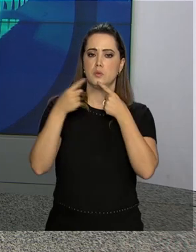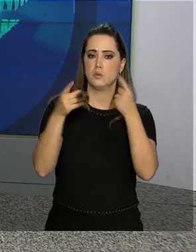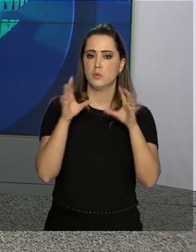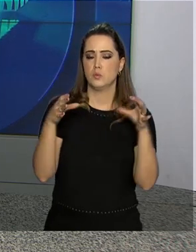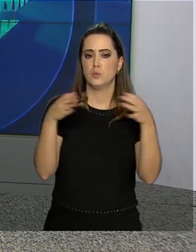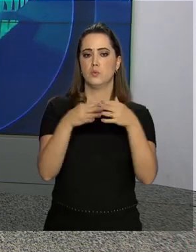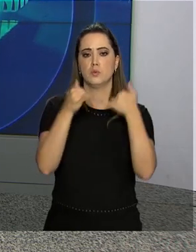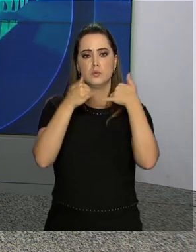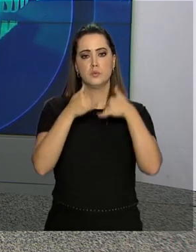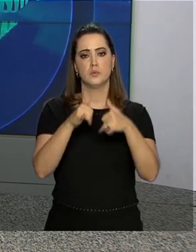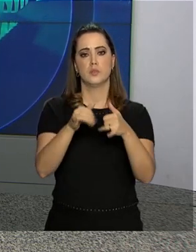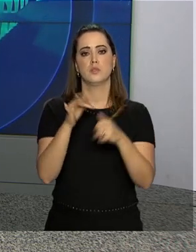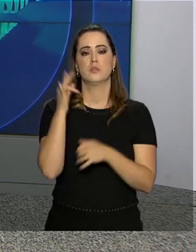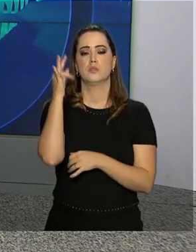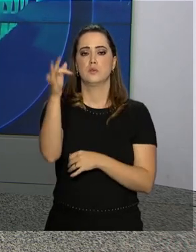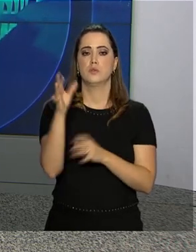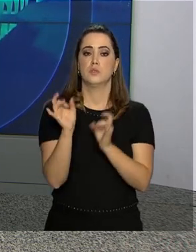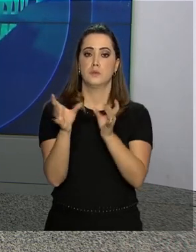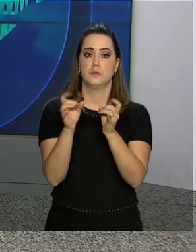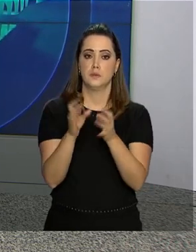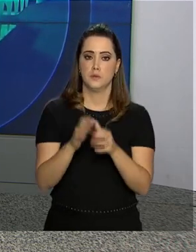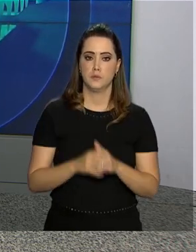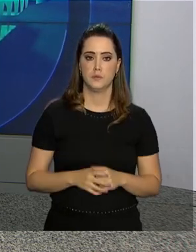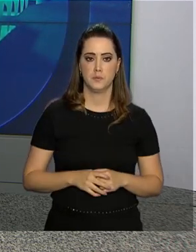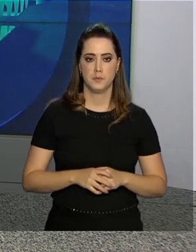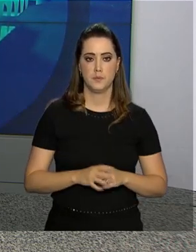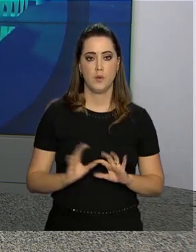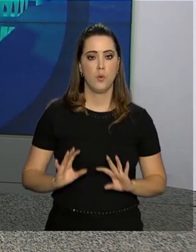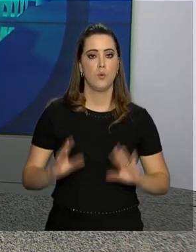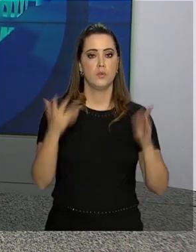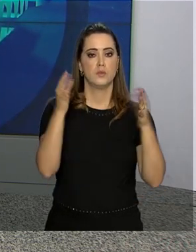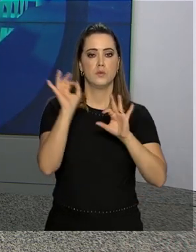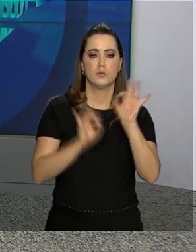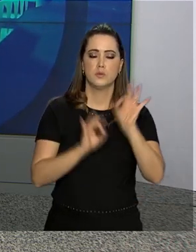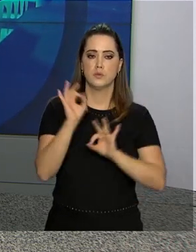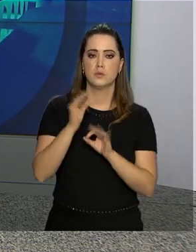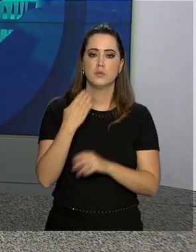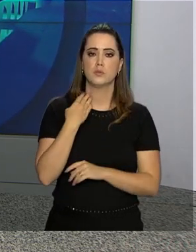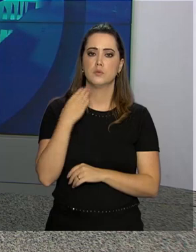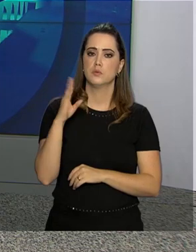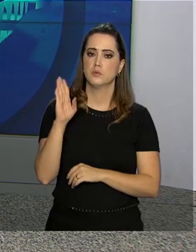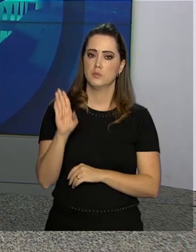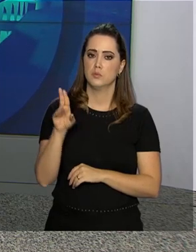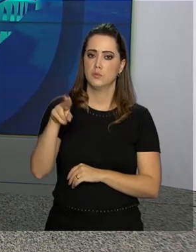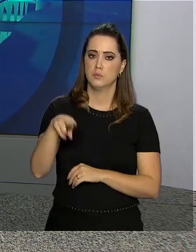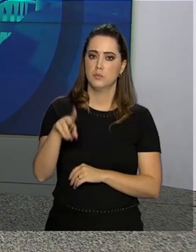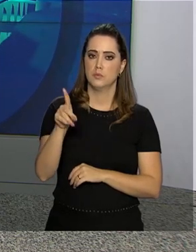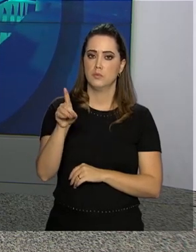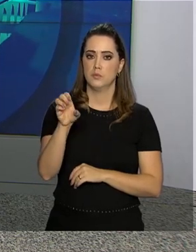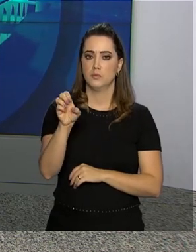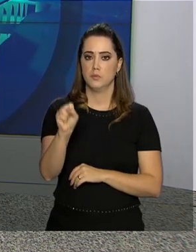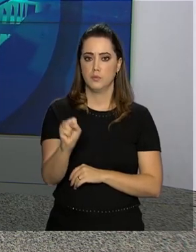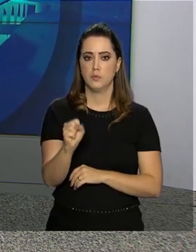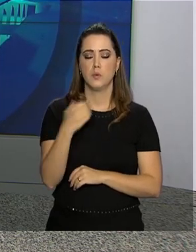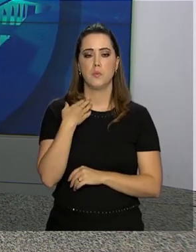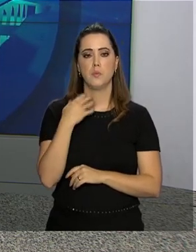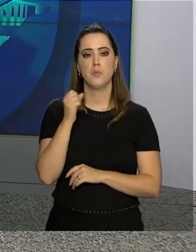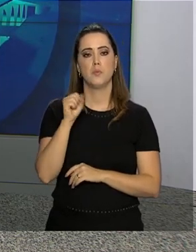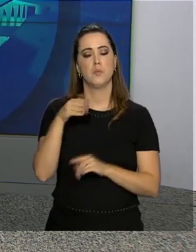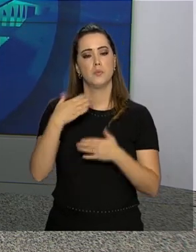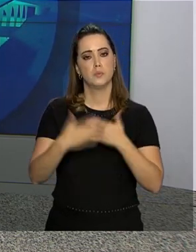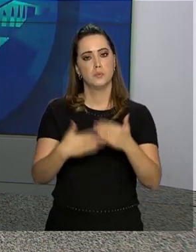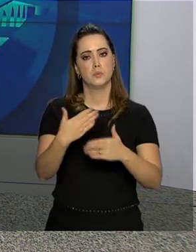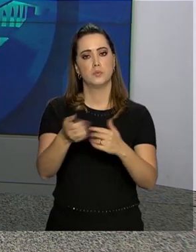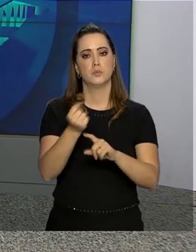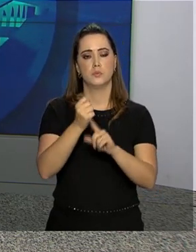debate sobre o setor elétrico e futuras privatizações. O evento foi organizado pelo BNDES, o Banco Nacional